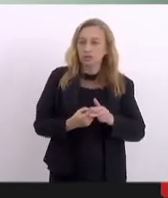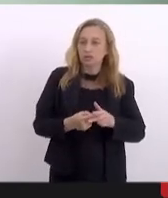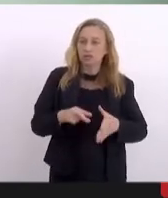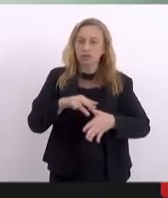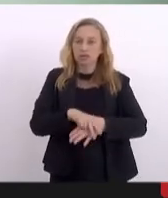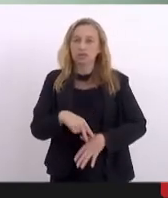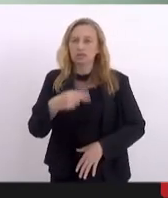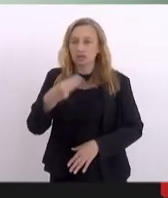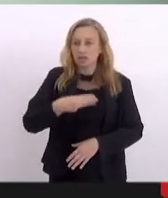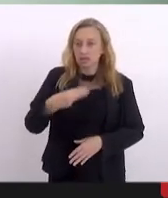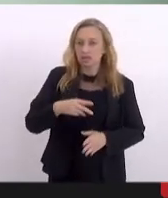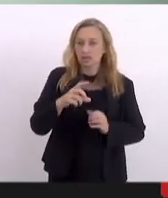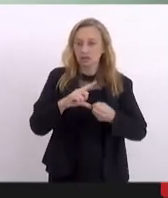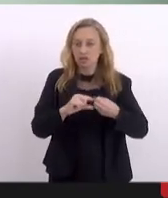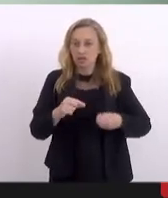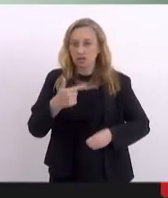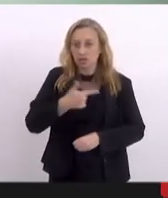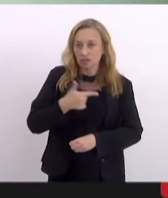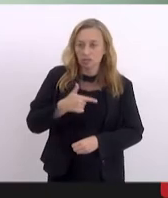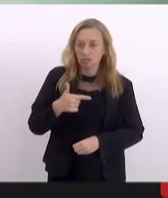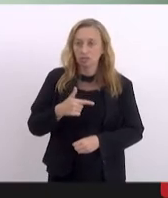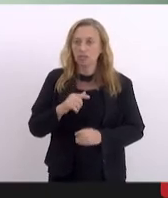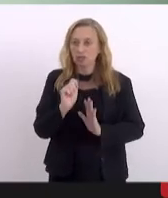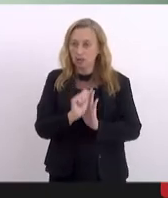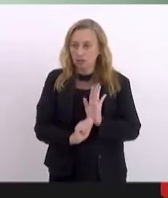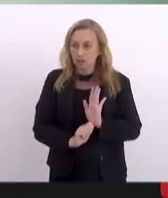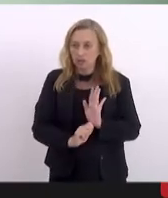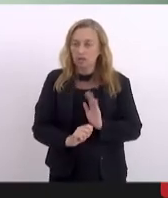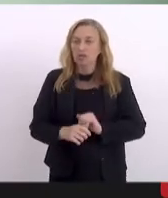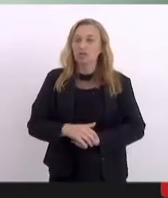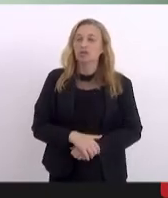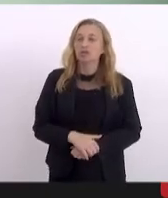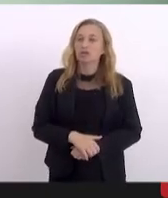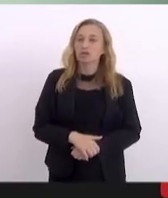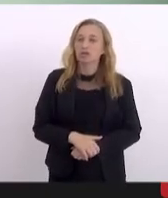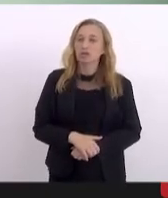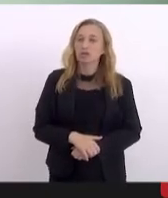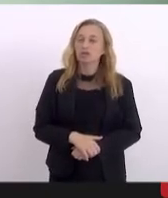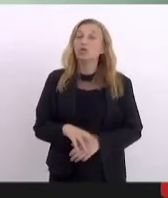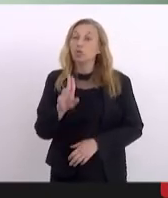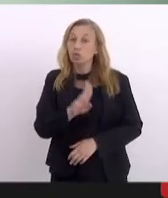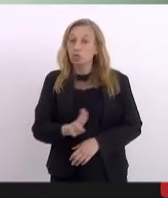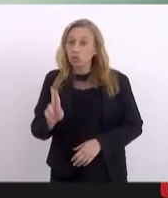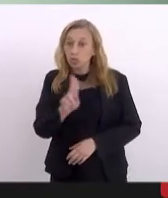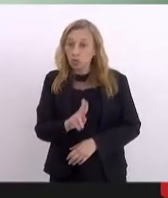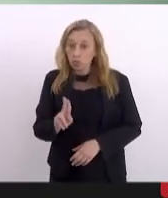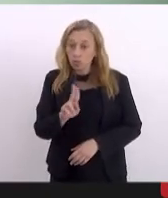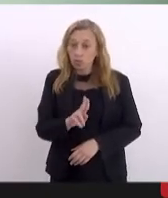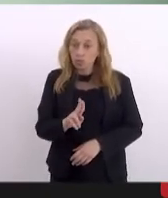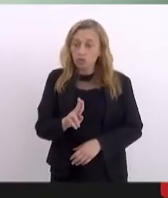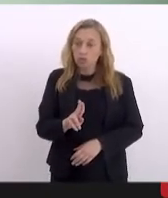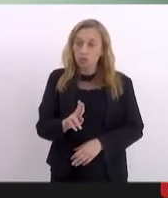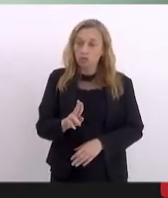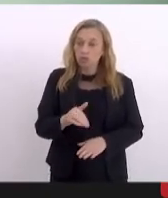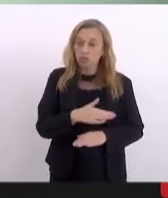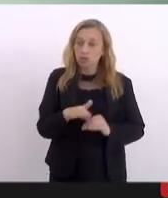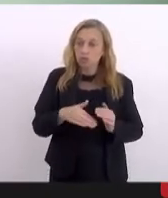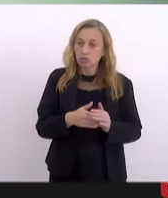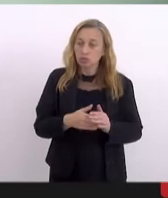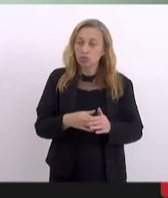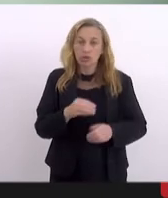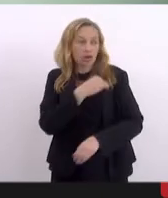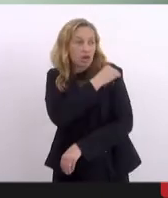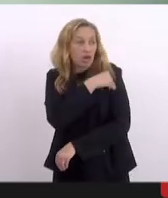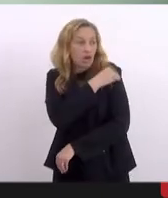segundo, que passa a vigorar com a seguinte redação. Disponibilizar para uso de passageiro álcool gel,